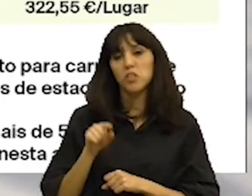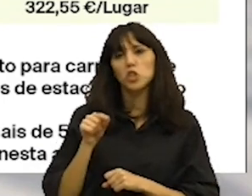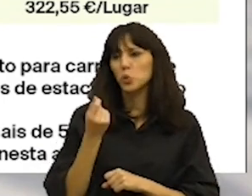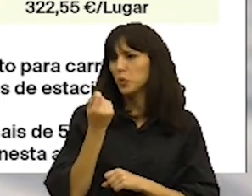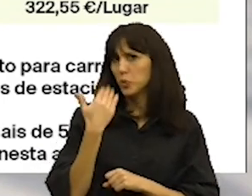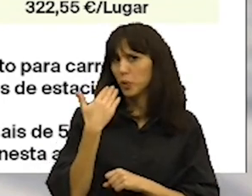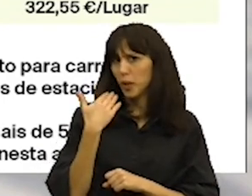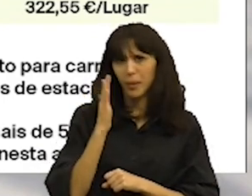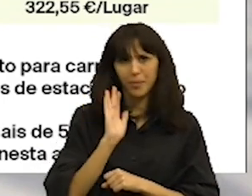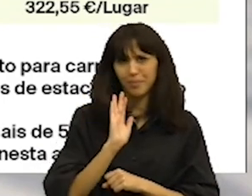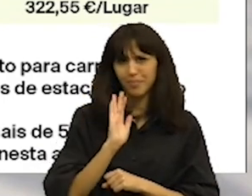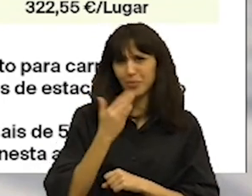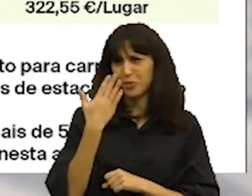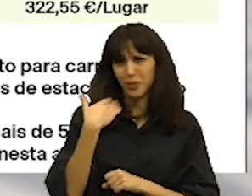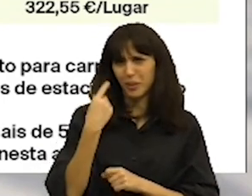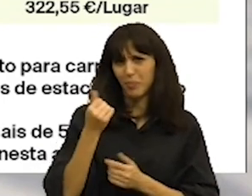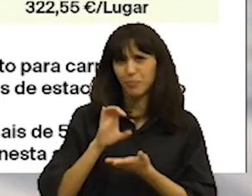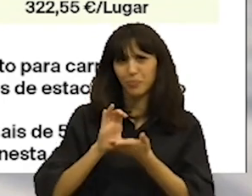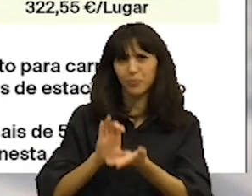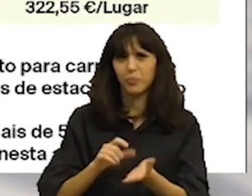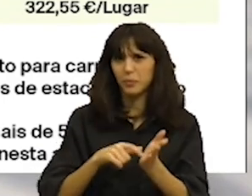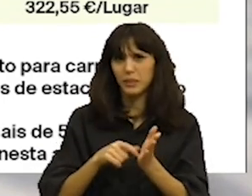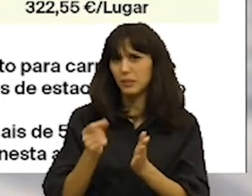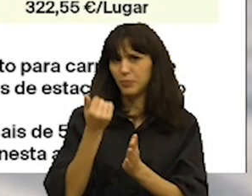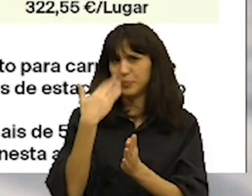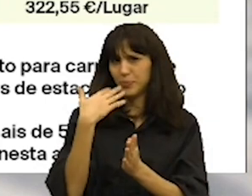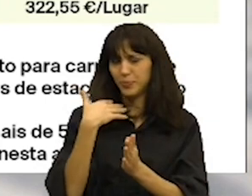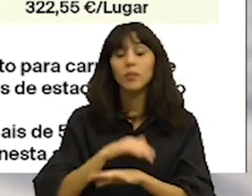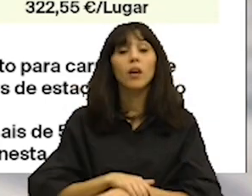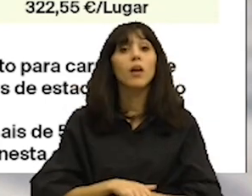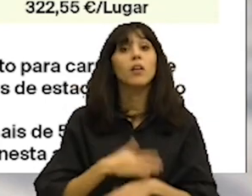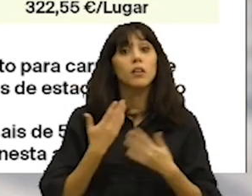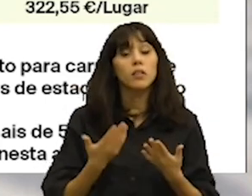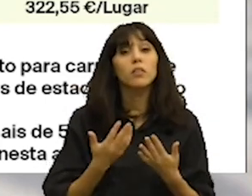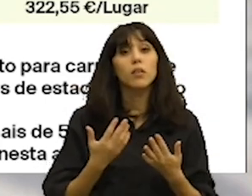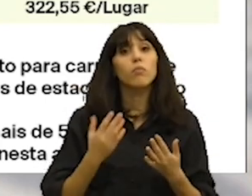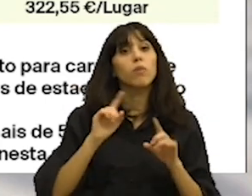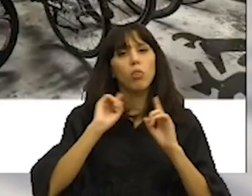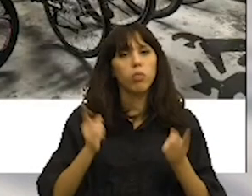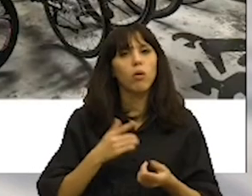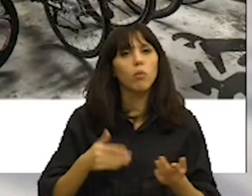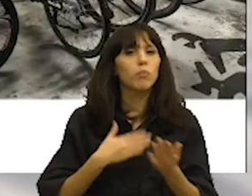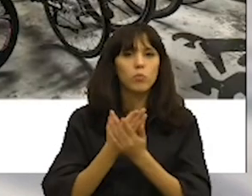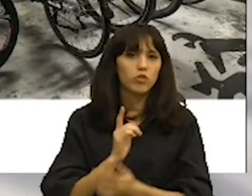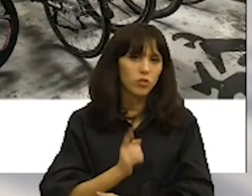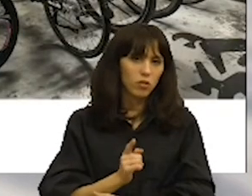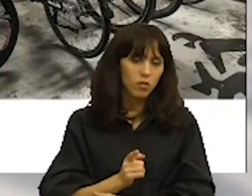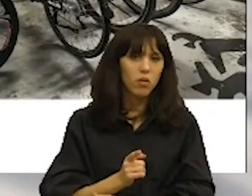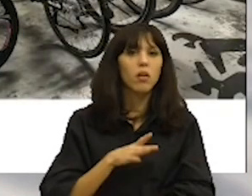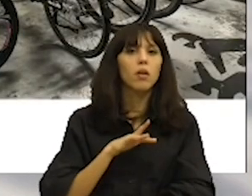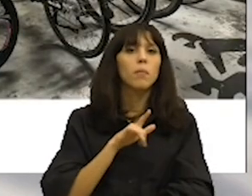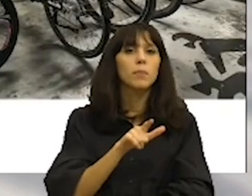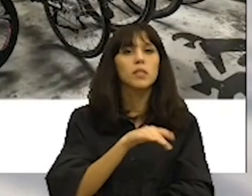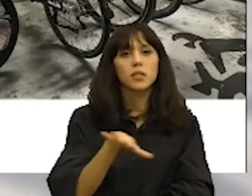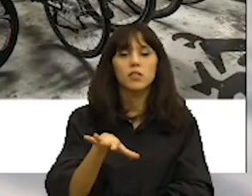uma pequenina parte do investimento necessário. E, portanto, resumidamente, a proposta é esta. Mais 1